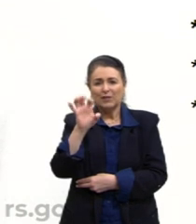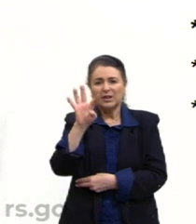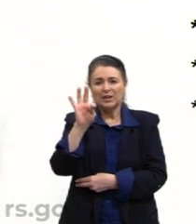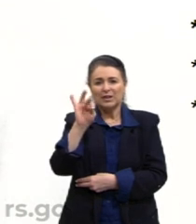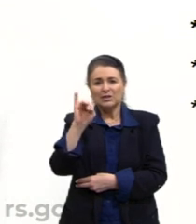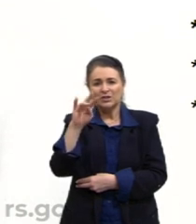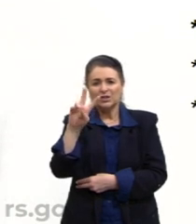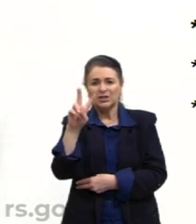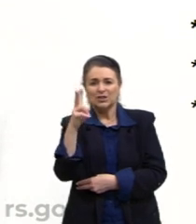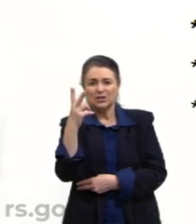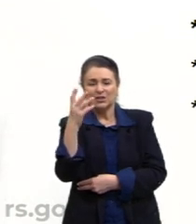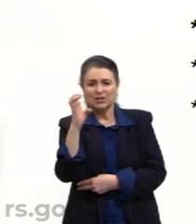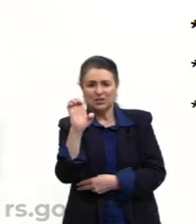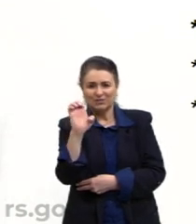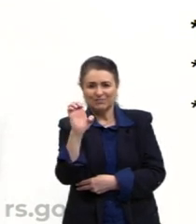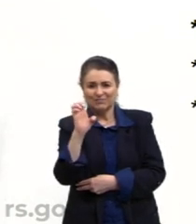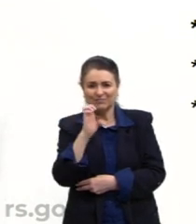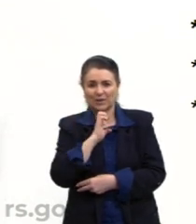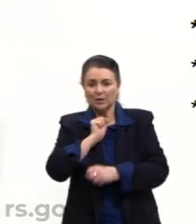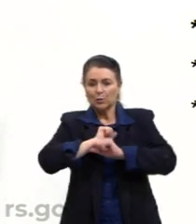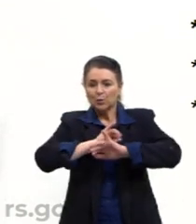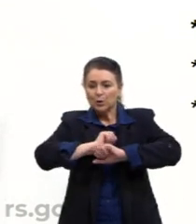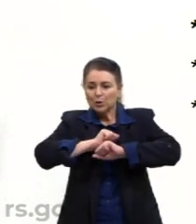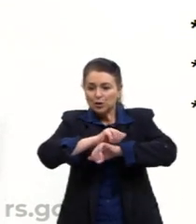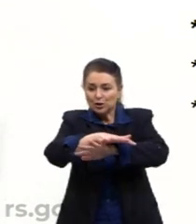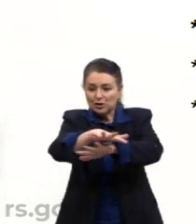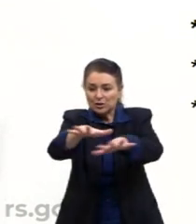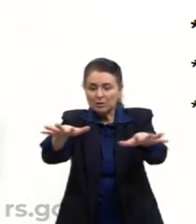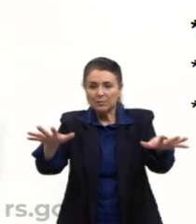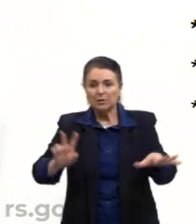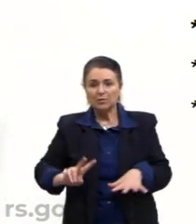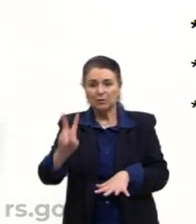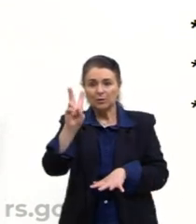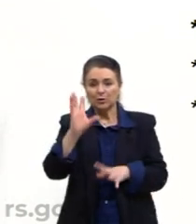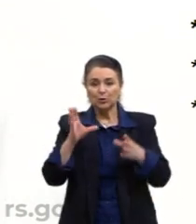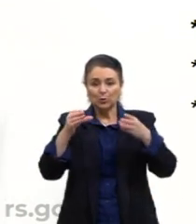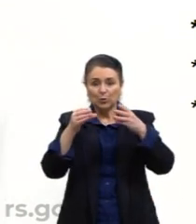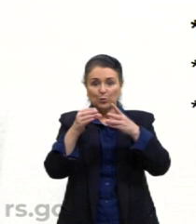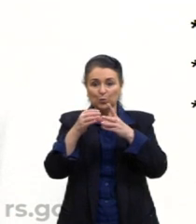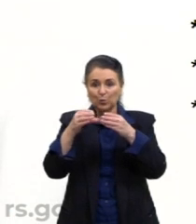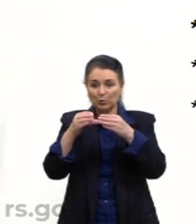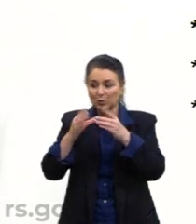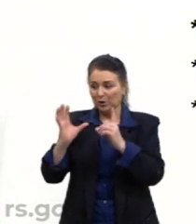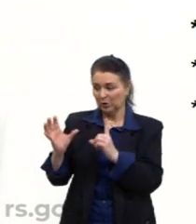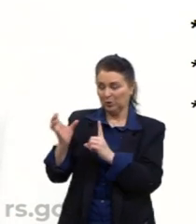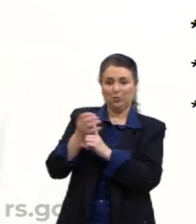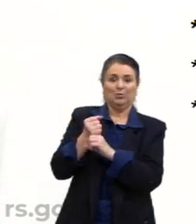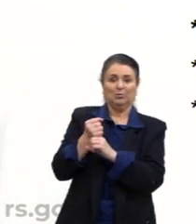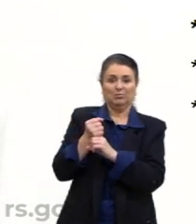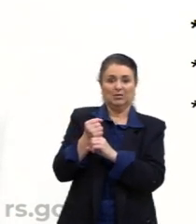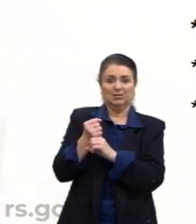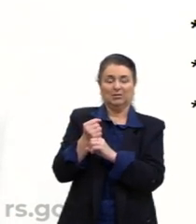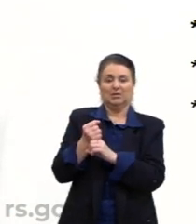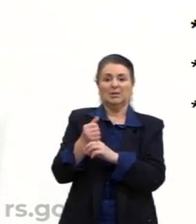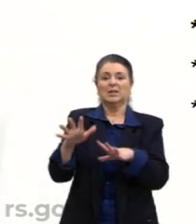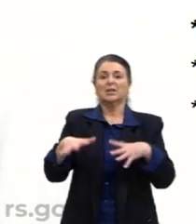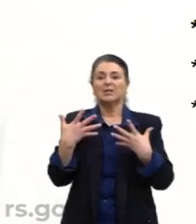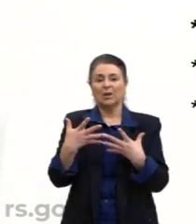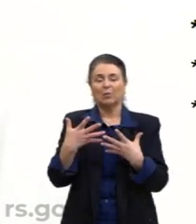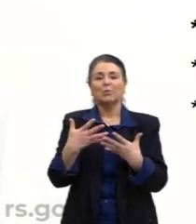A disseminação desses valores de uma classe dominante, portanto, ocorre esse fator de